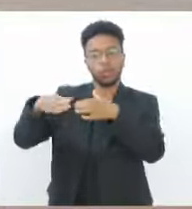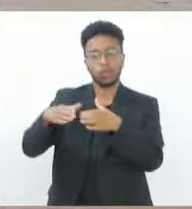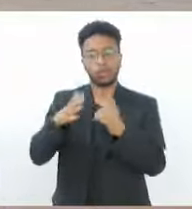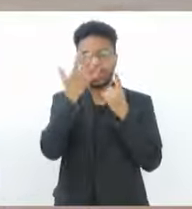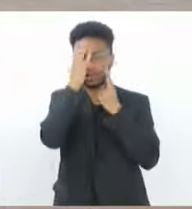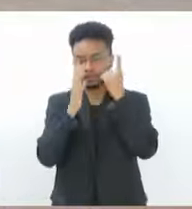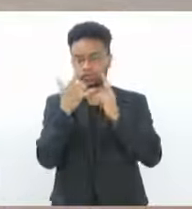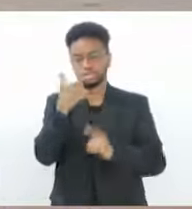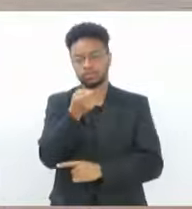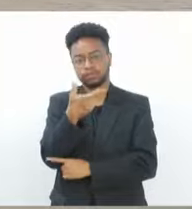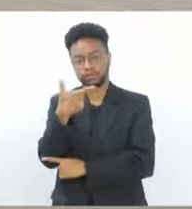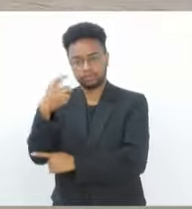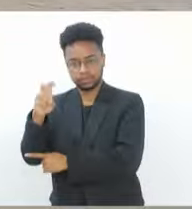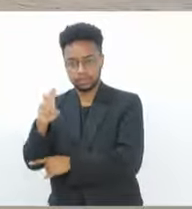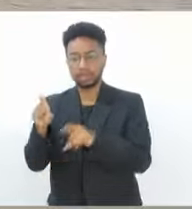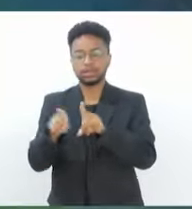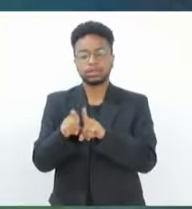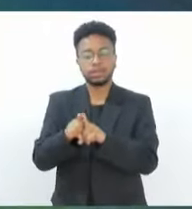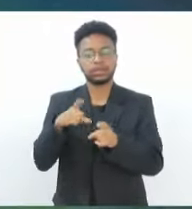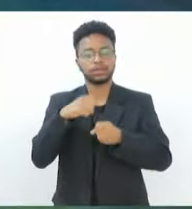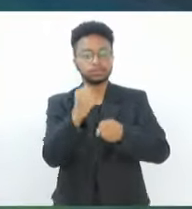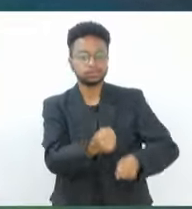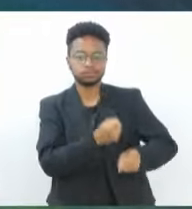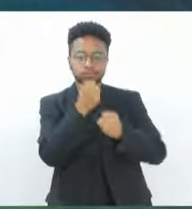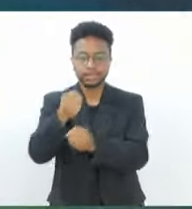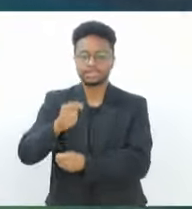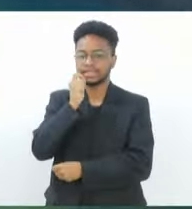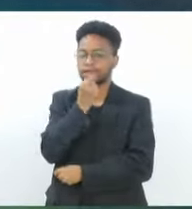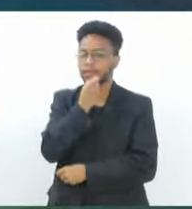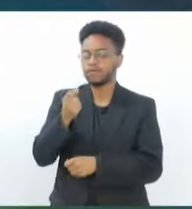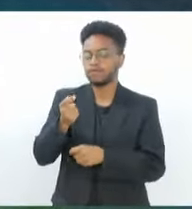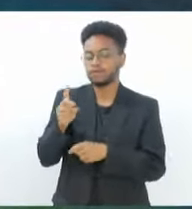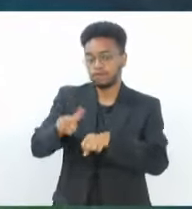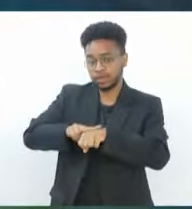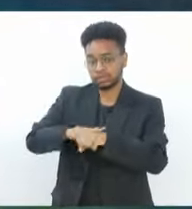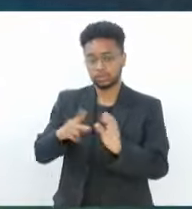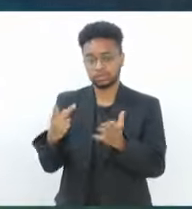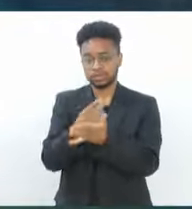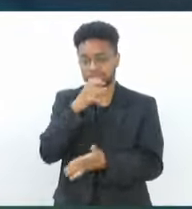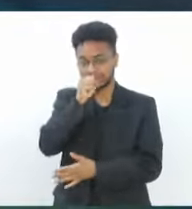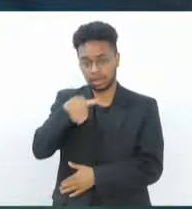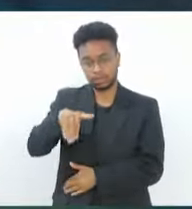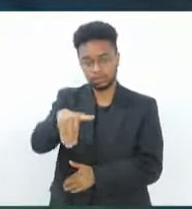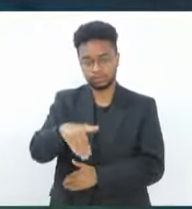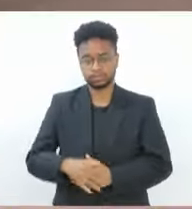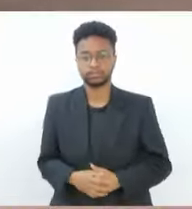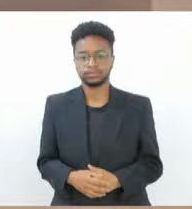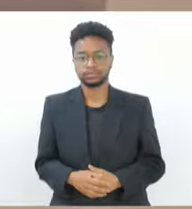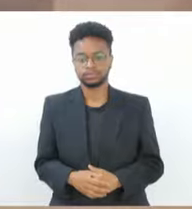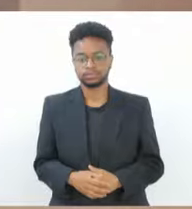Setembro Verde acontece sábado na Praia da Urca. O Bom Dia Alerj começa agora.